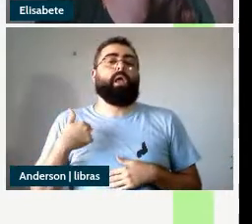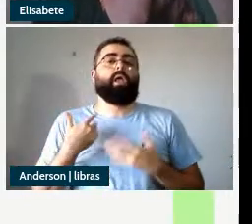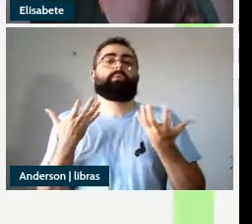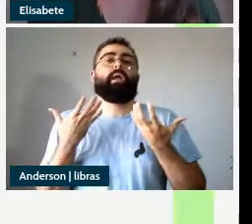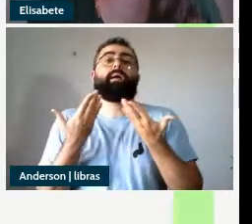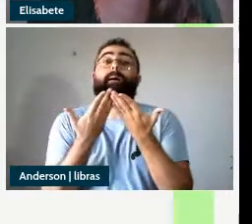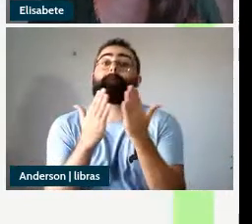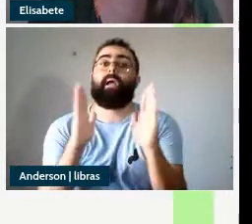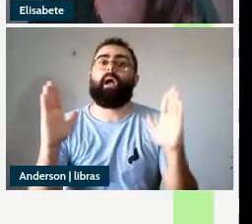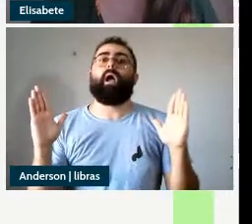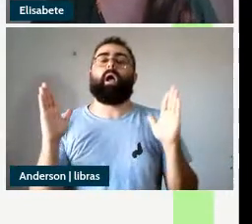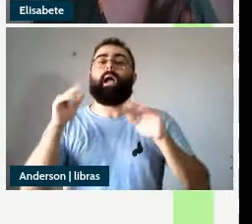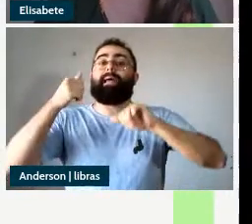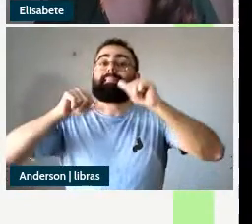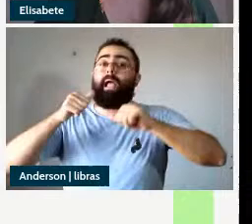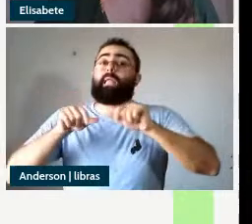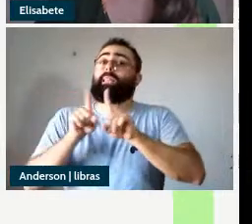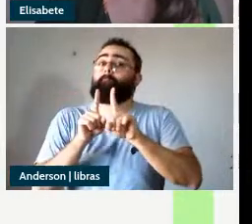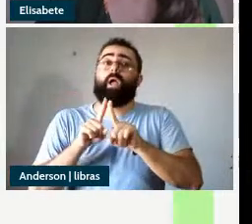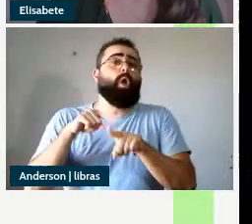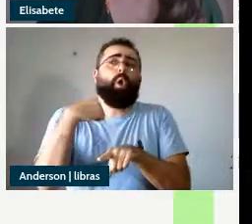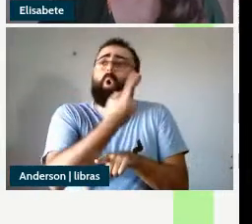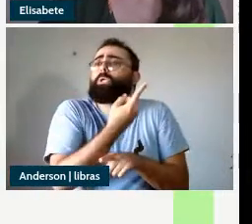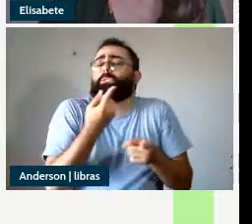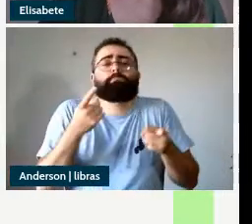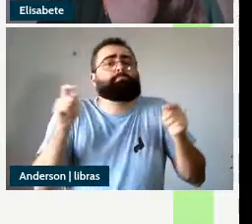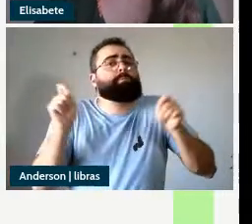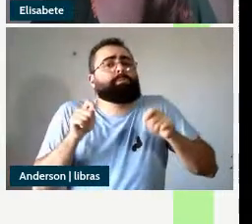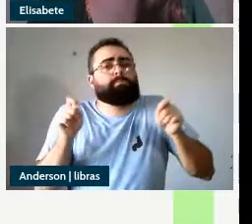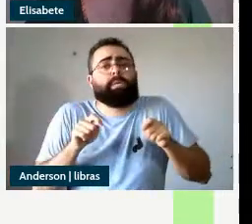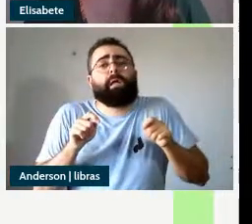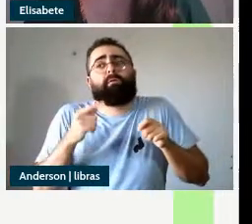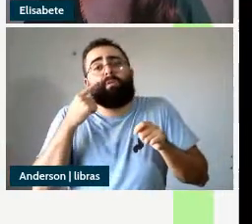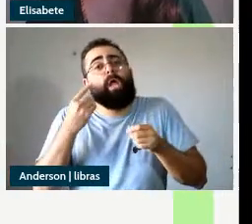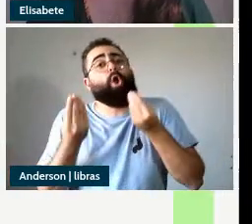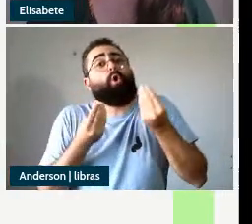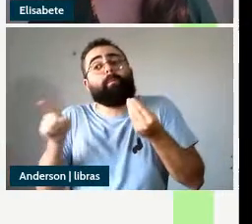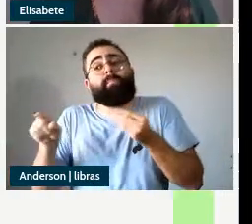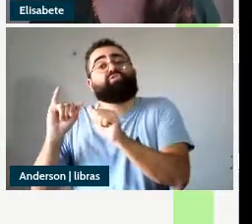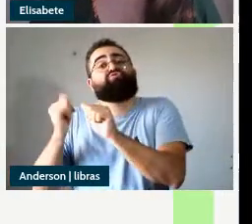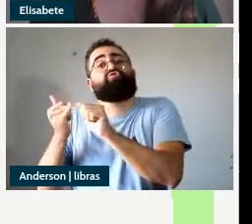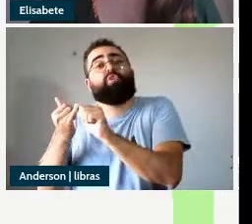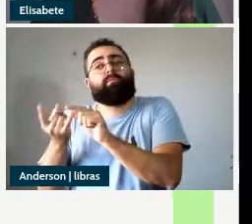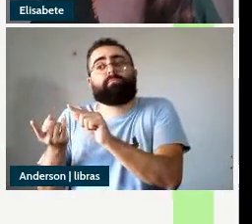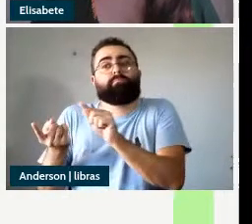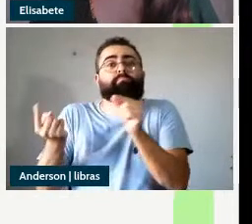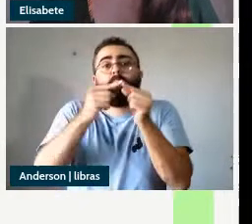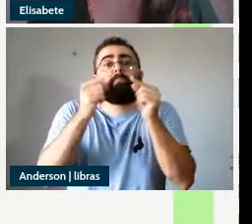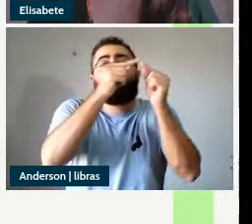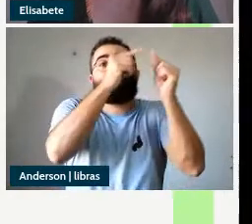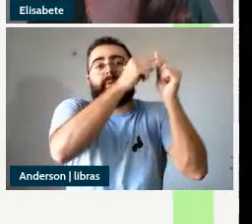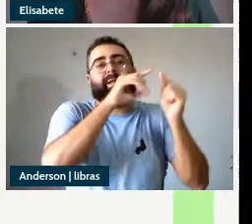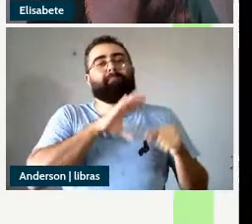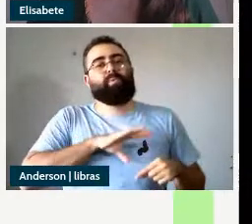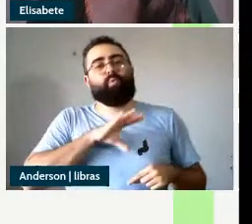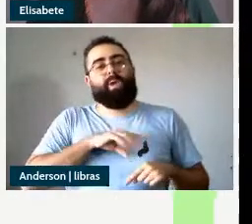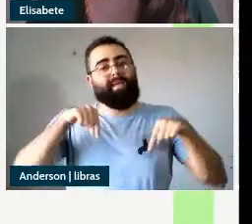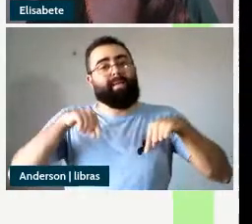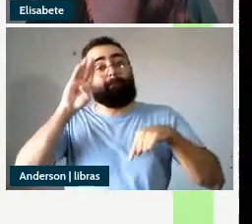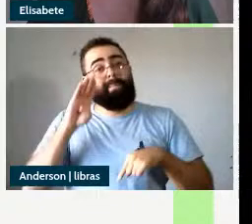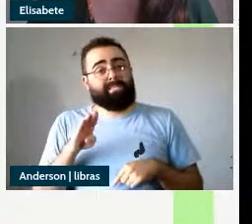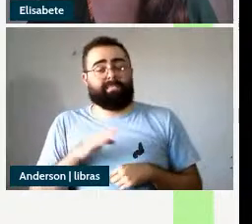essa análise para outras possibilidades de orientação do depictivo no português brasileiro essas são essas nossas